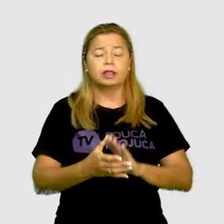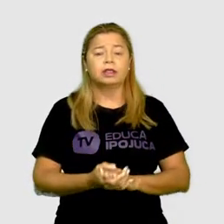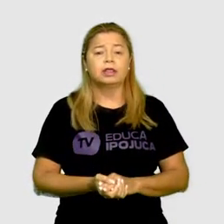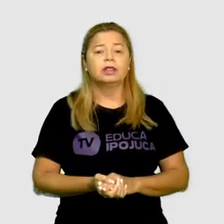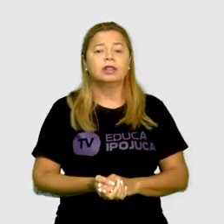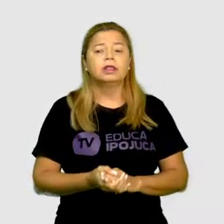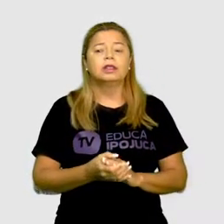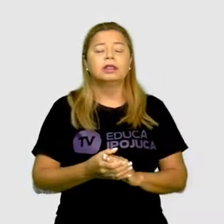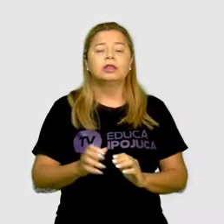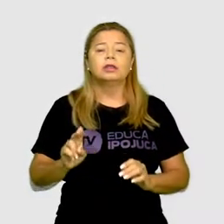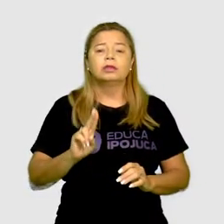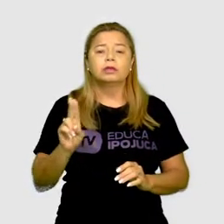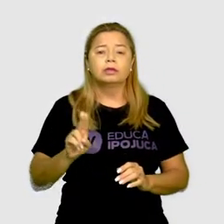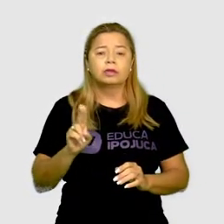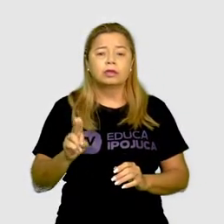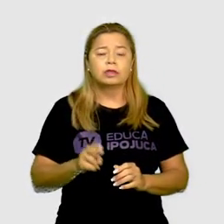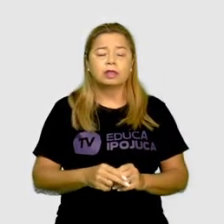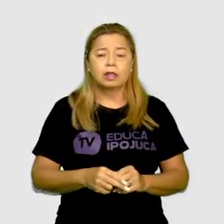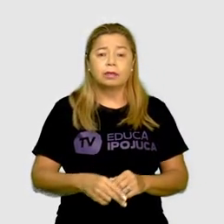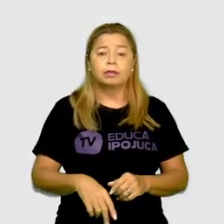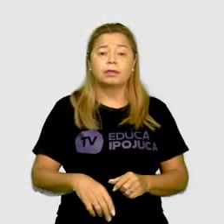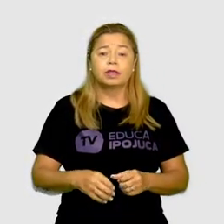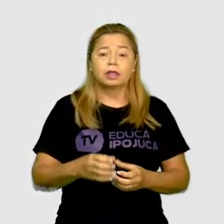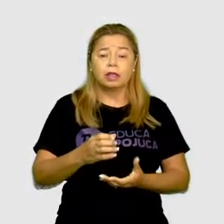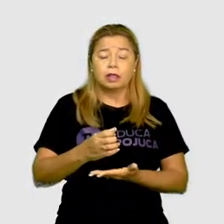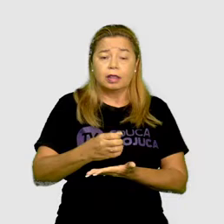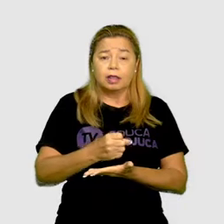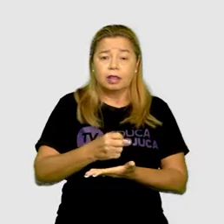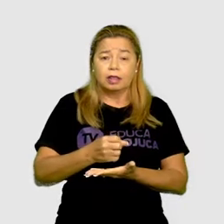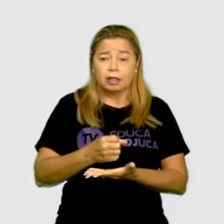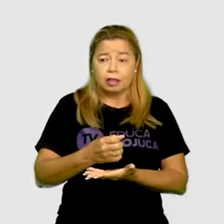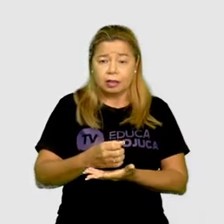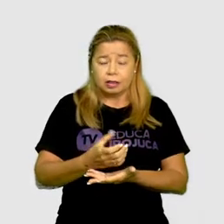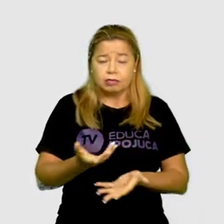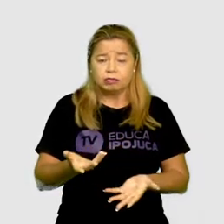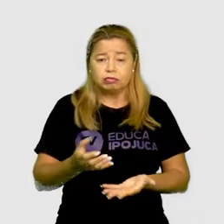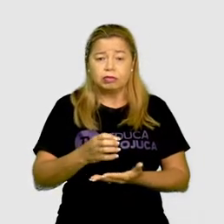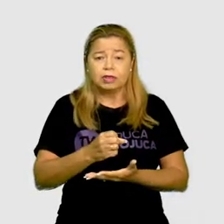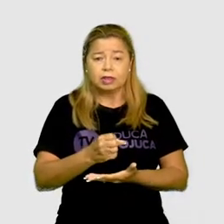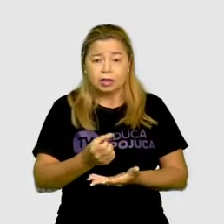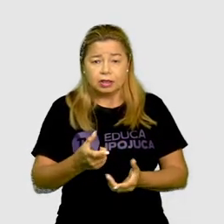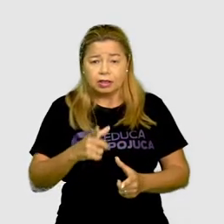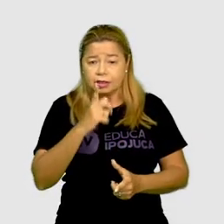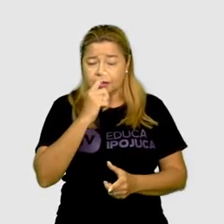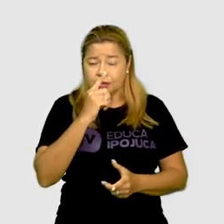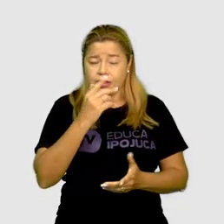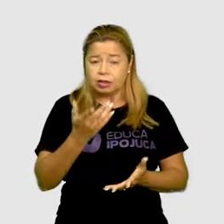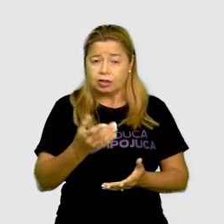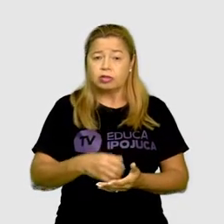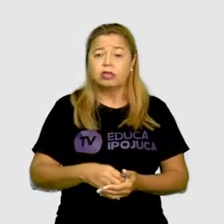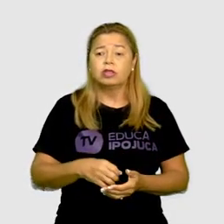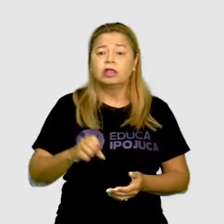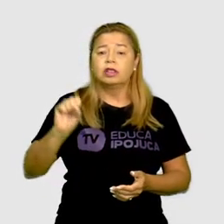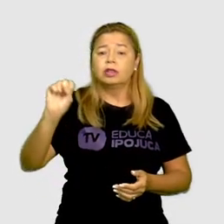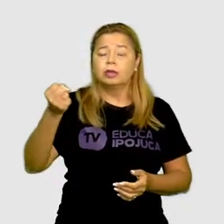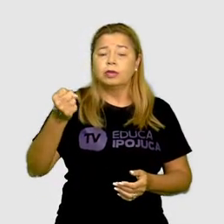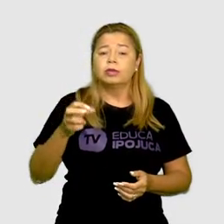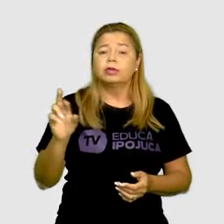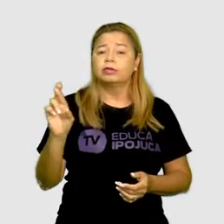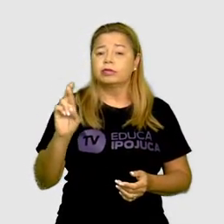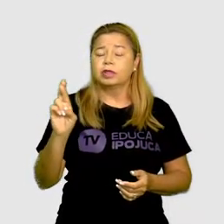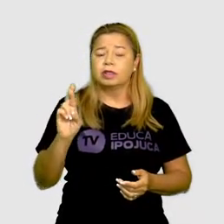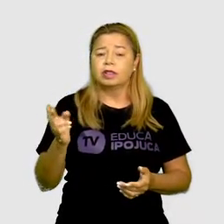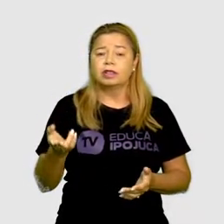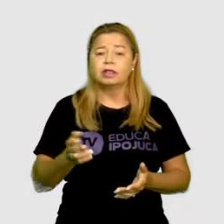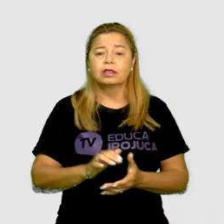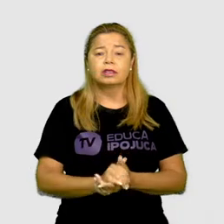precisamos usar as palavras litros e reais. 2 litros e 8 reais. Na